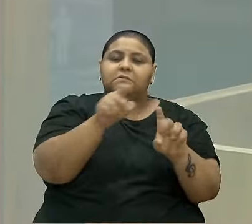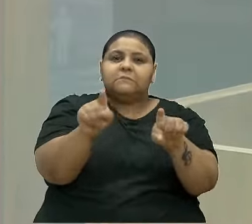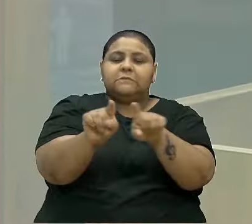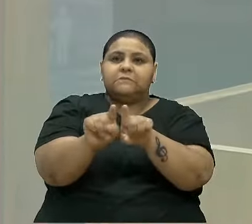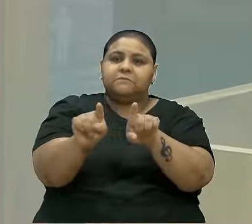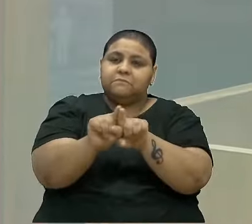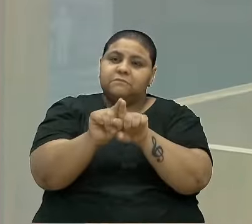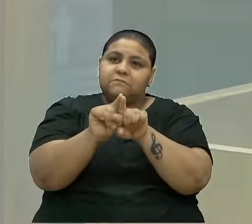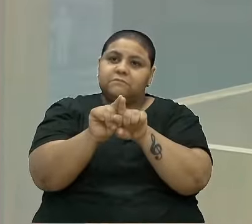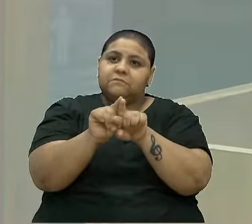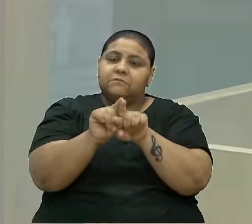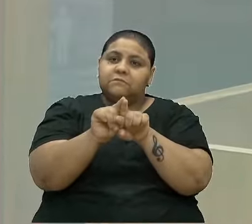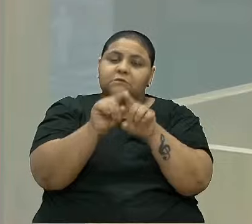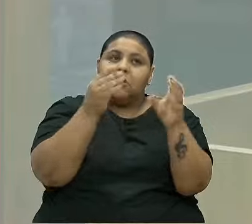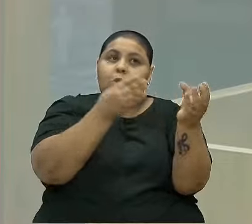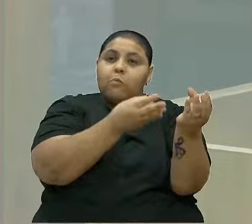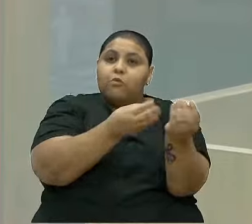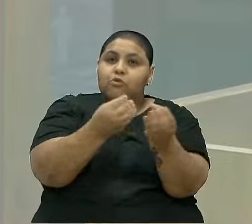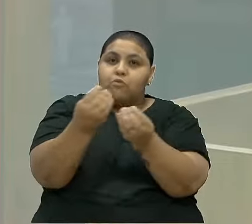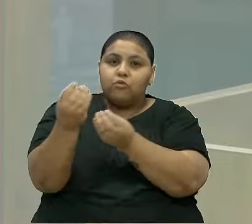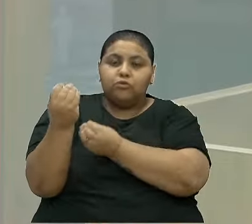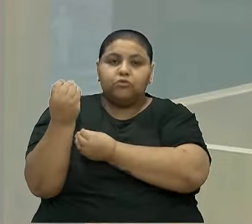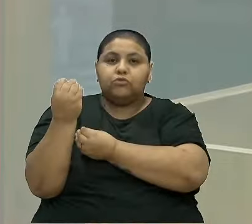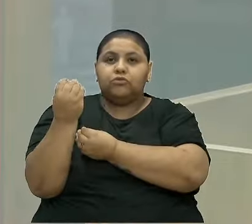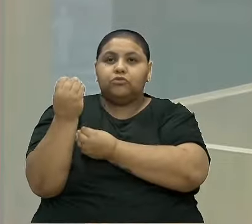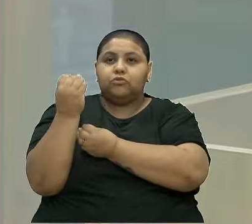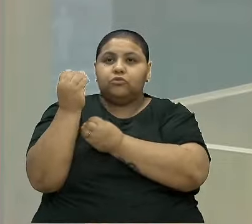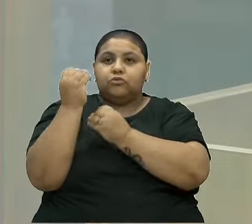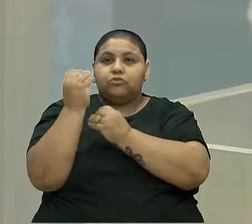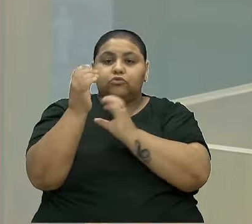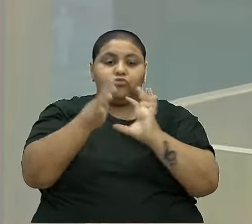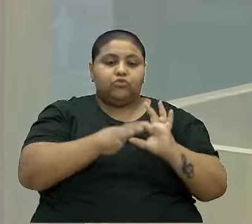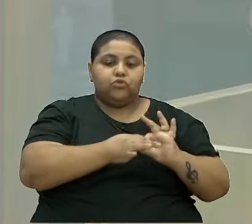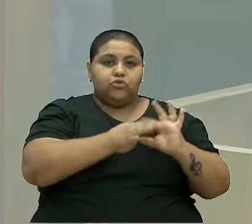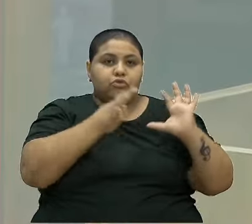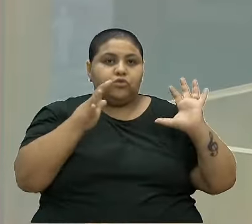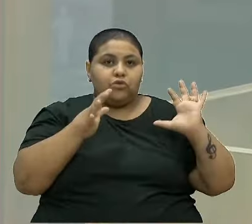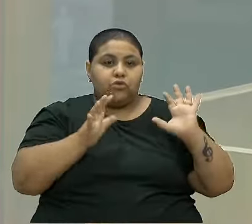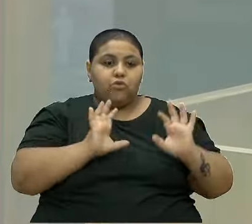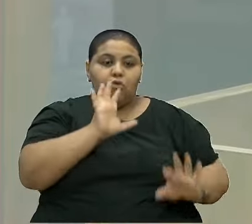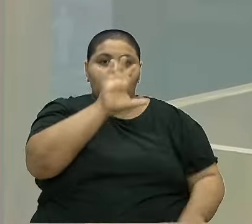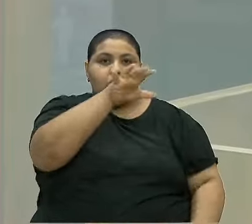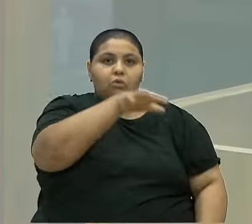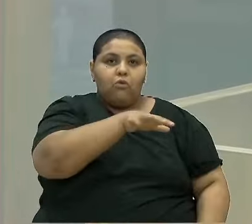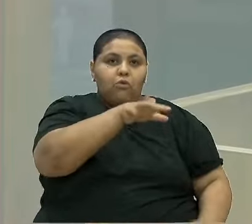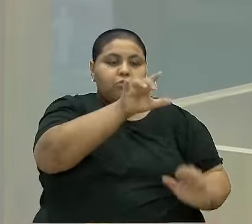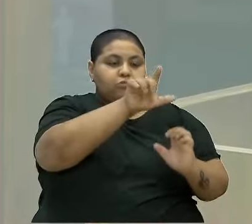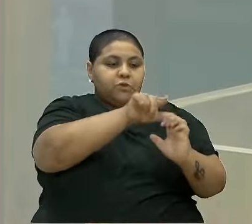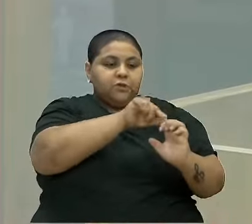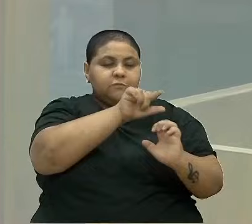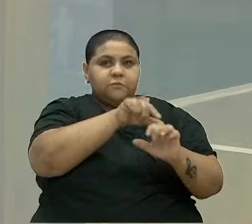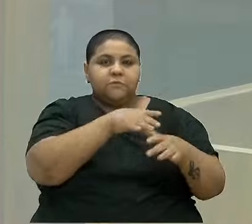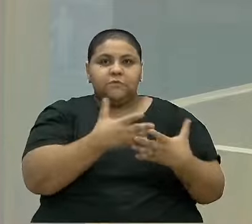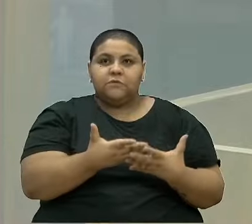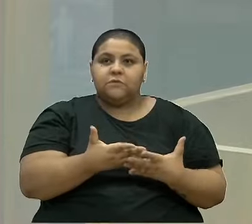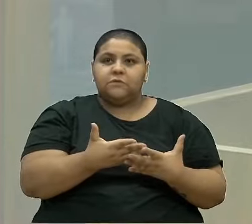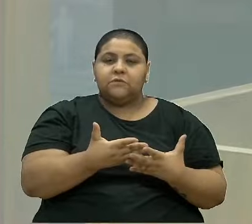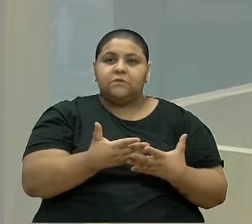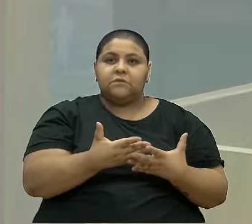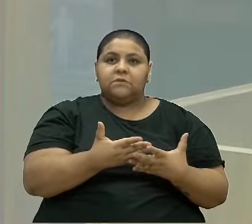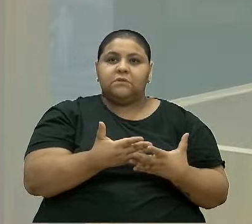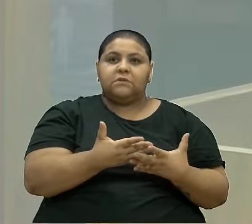por muitos dos liberais, por setores do empresariado, que ora